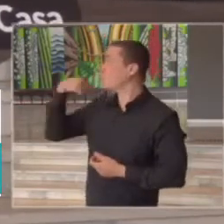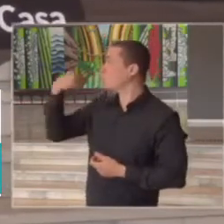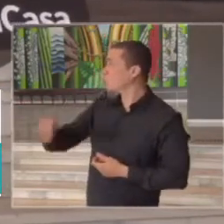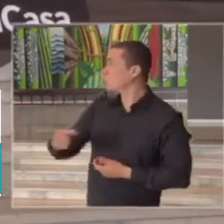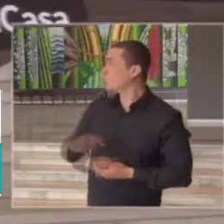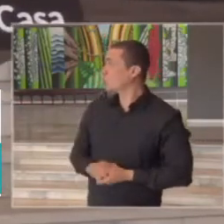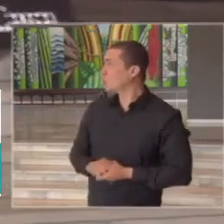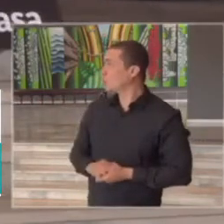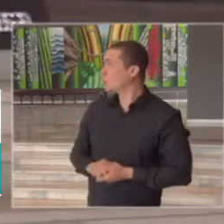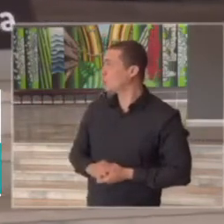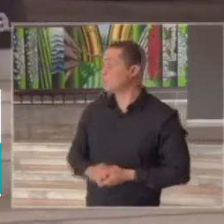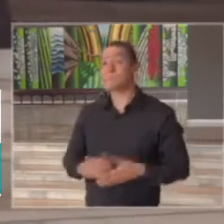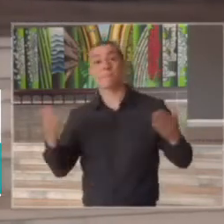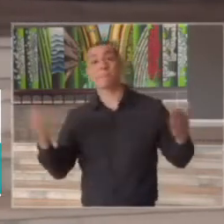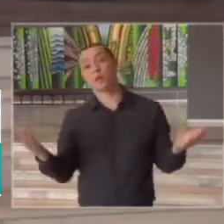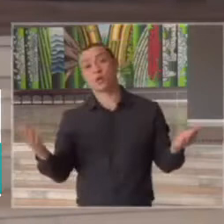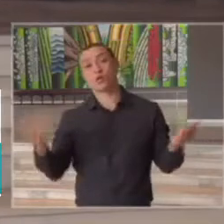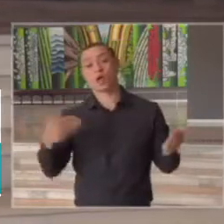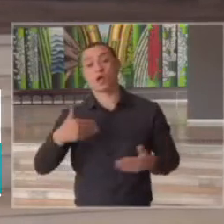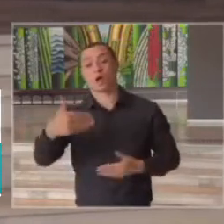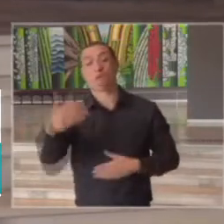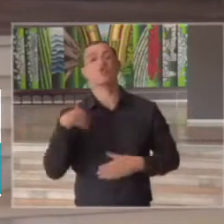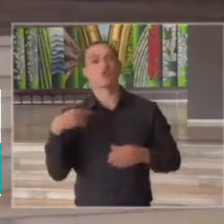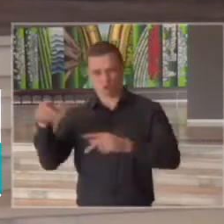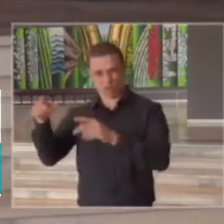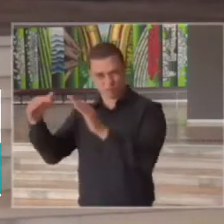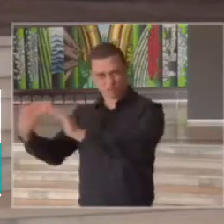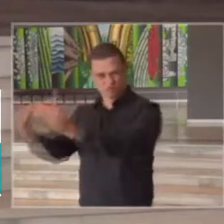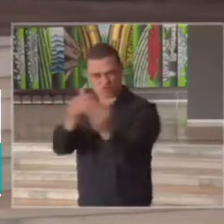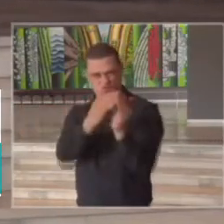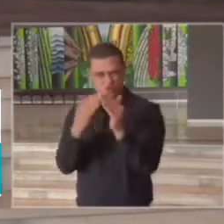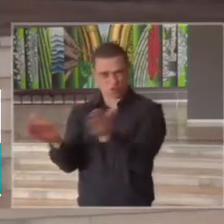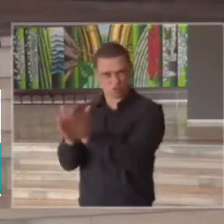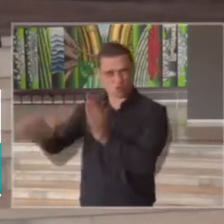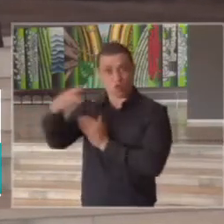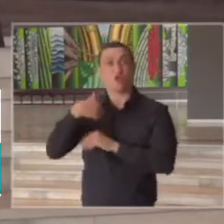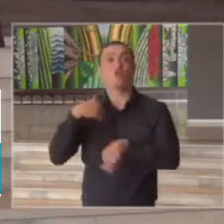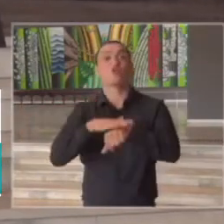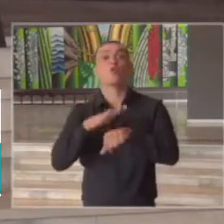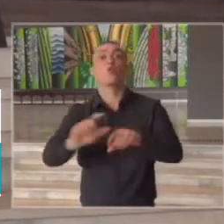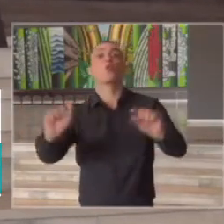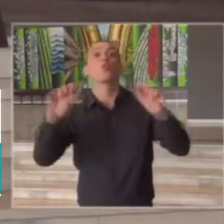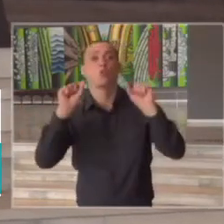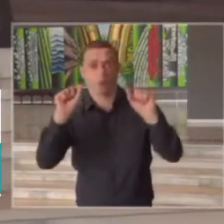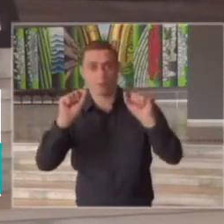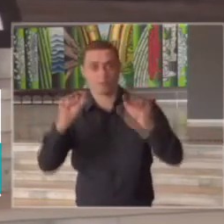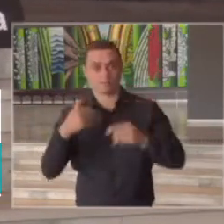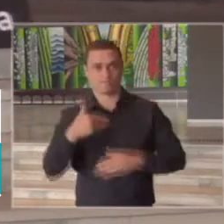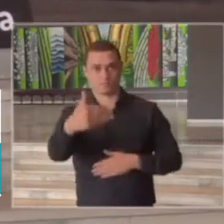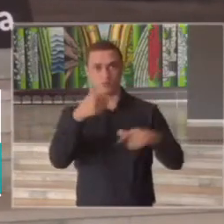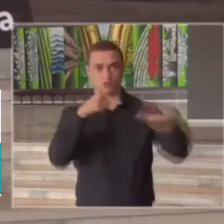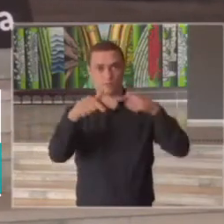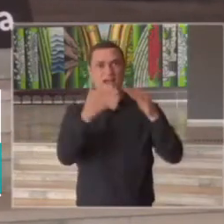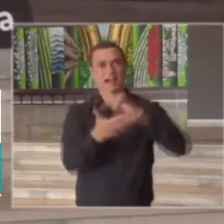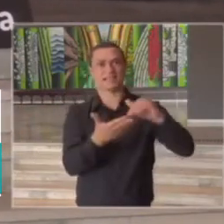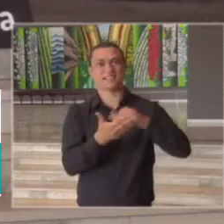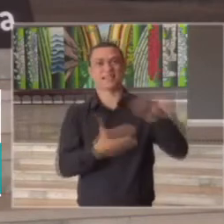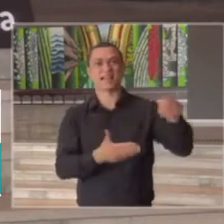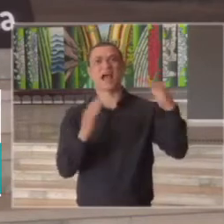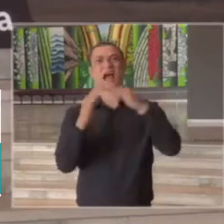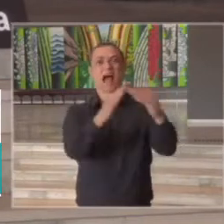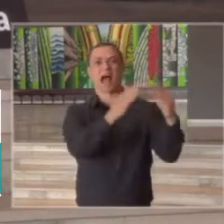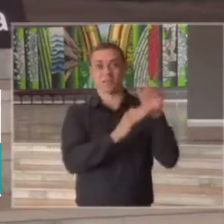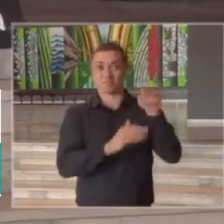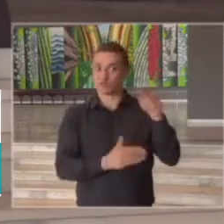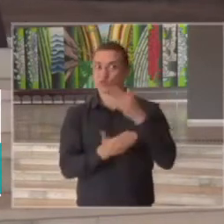então o que que nós vamos fazer com essas populações e aí nós temos já começando com o trabalho da secretaria de habitação